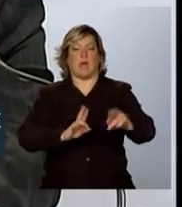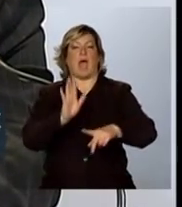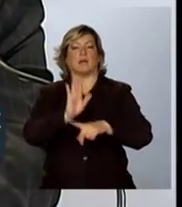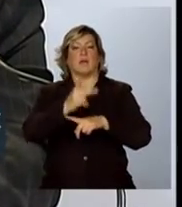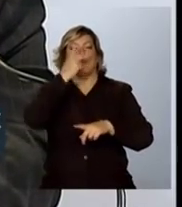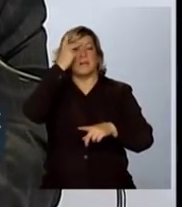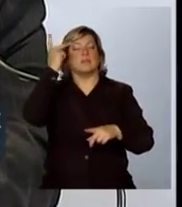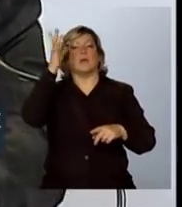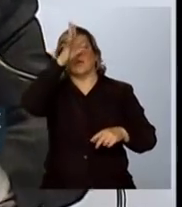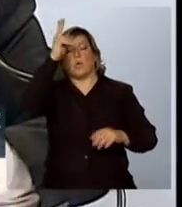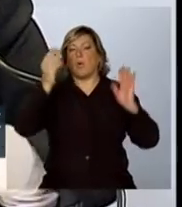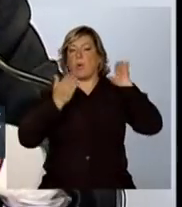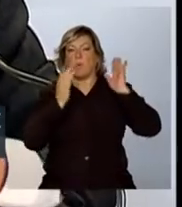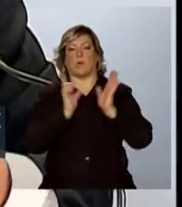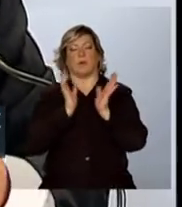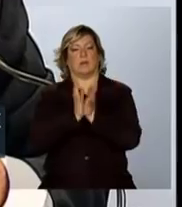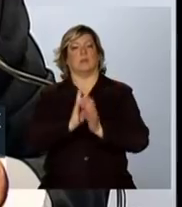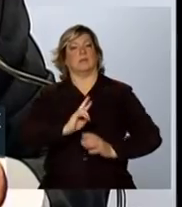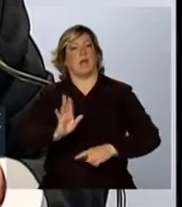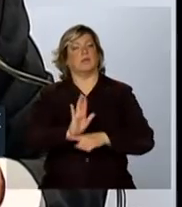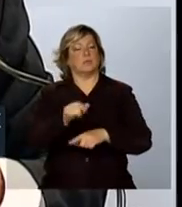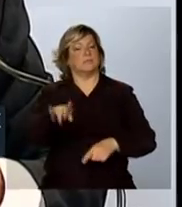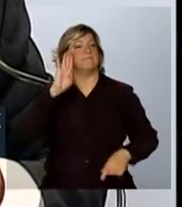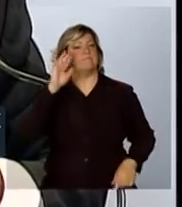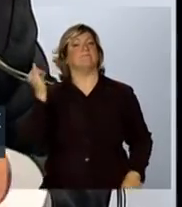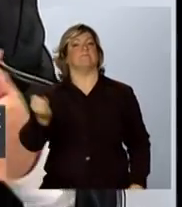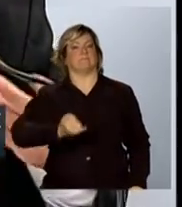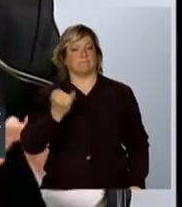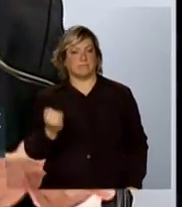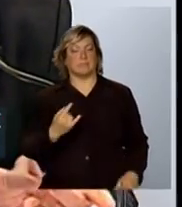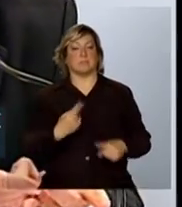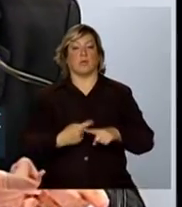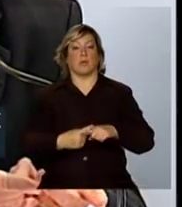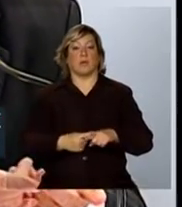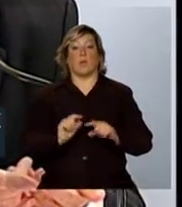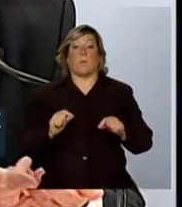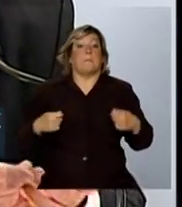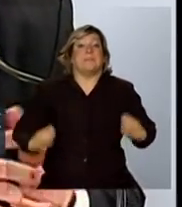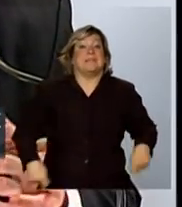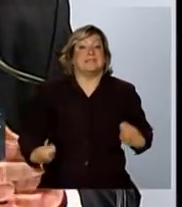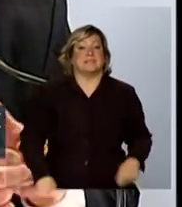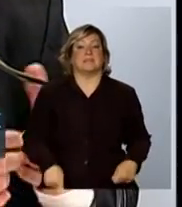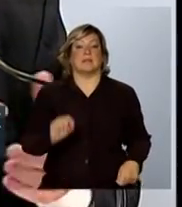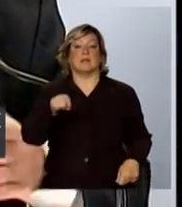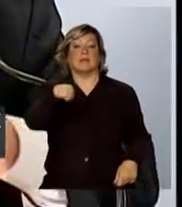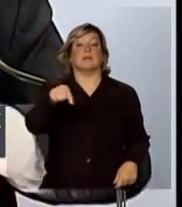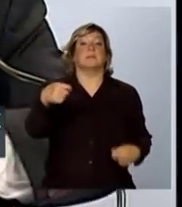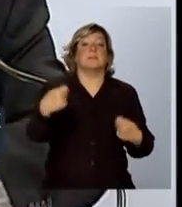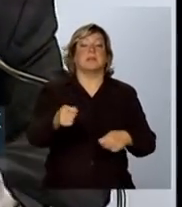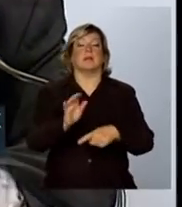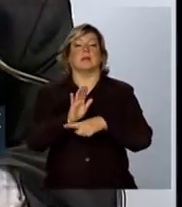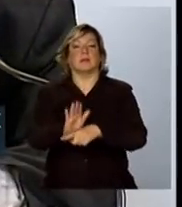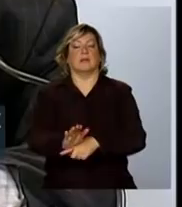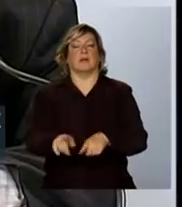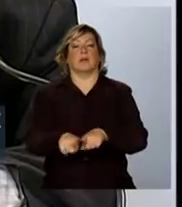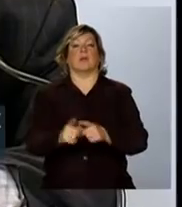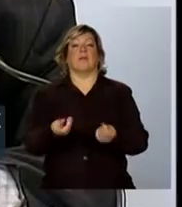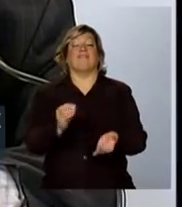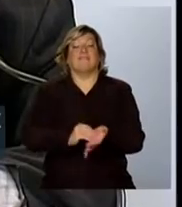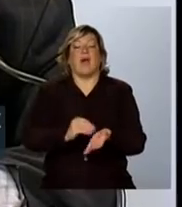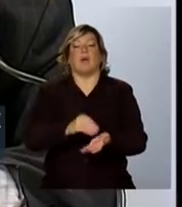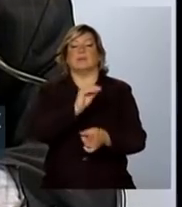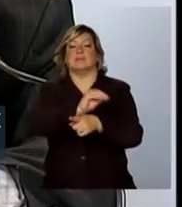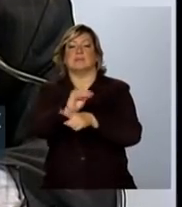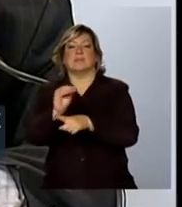populações indígenas, o que vai ser de fundamental importância porque a demanda ali apresentada, como tem um componente de desassistência